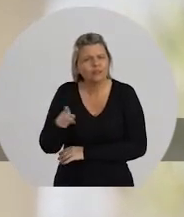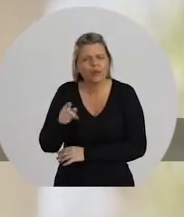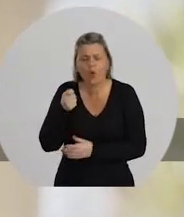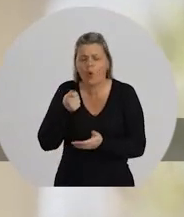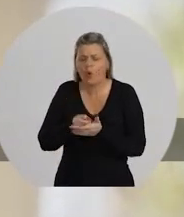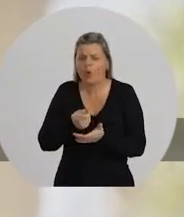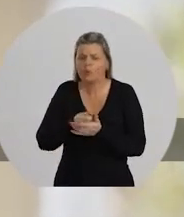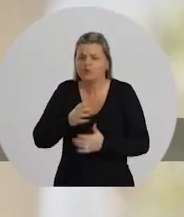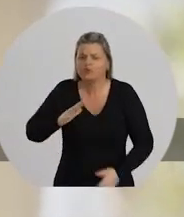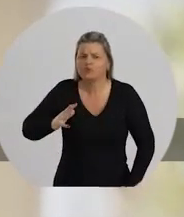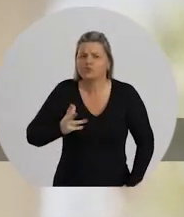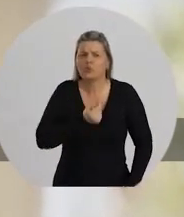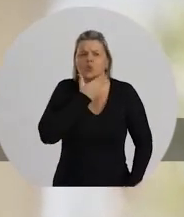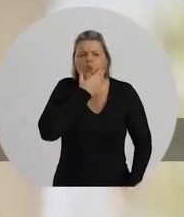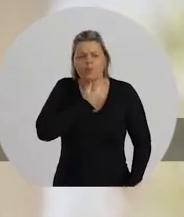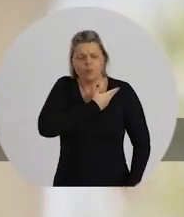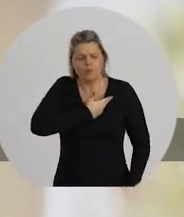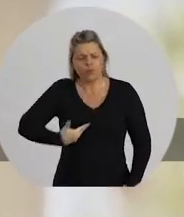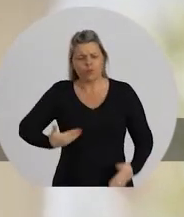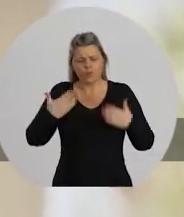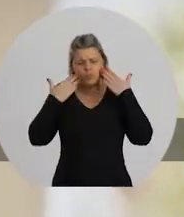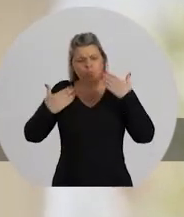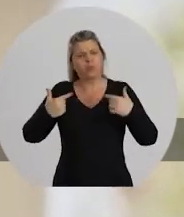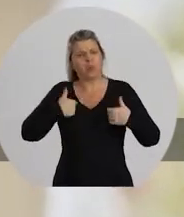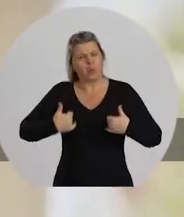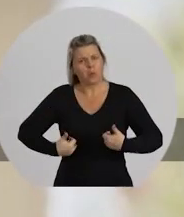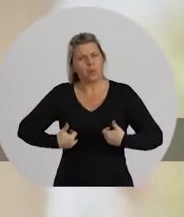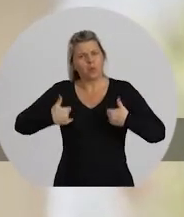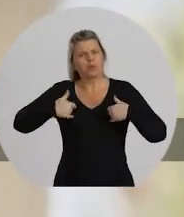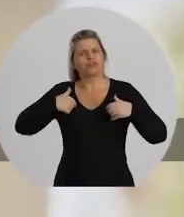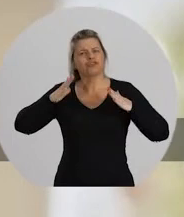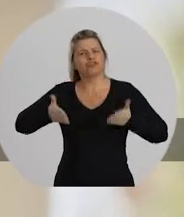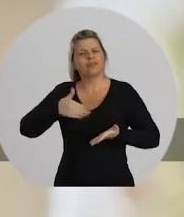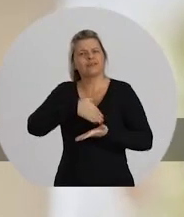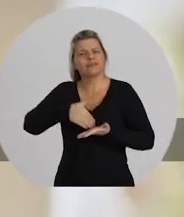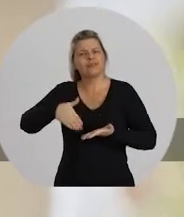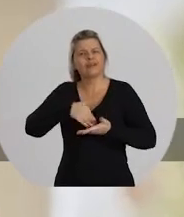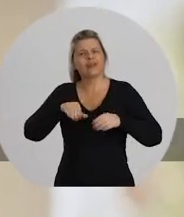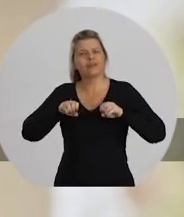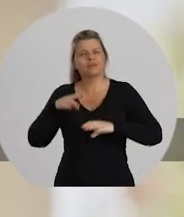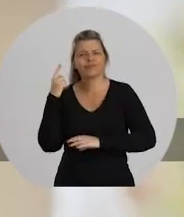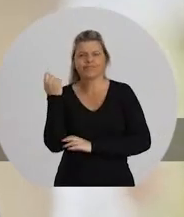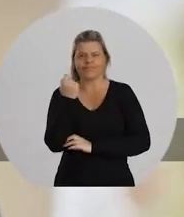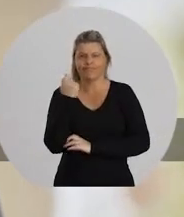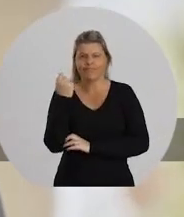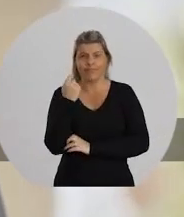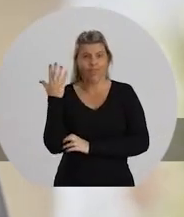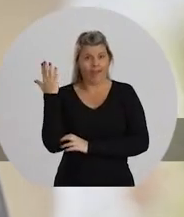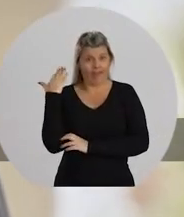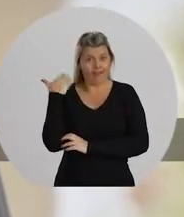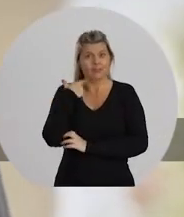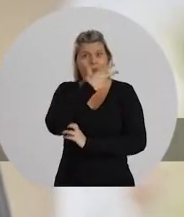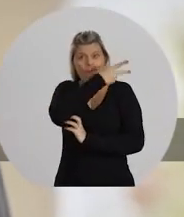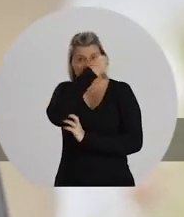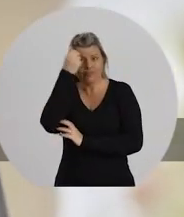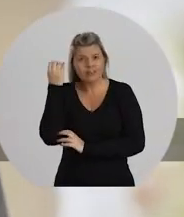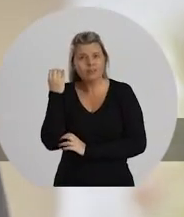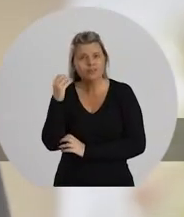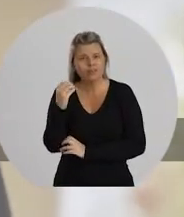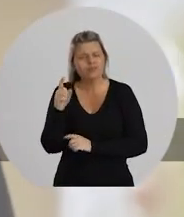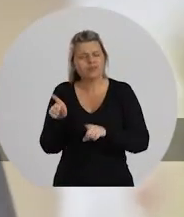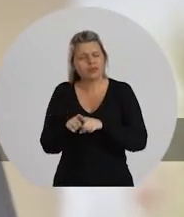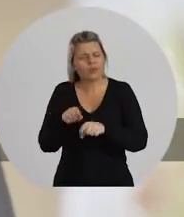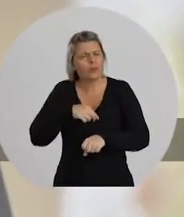Valorizar professores é uma obrigação de todo homem público. Eu tenho orgulho de ter sido secretário da educação do Rio Grande do Sul.